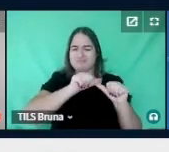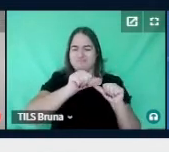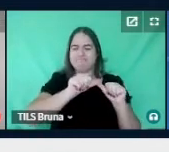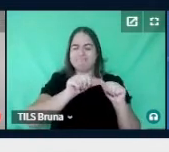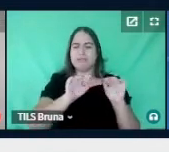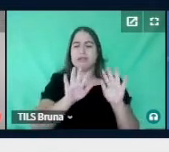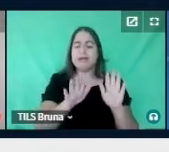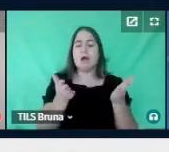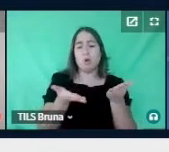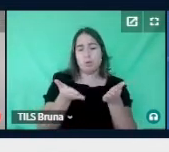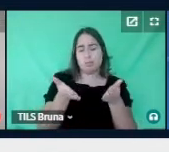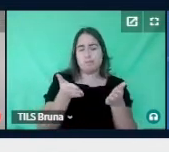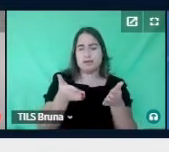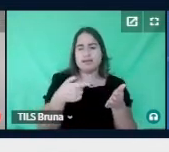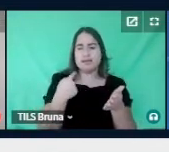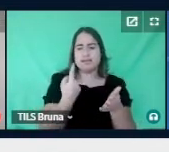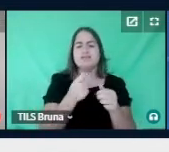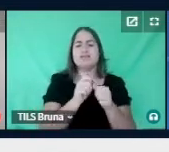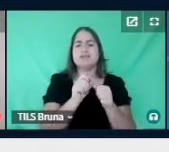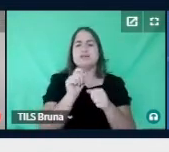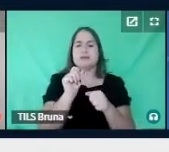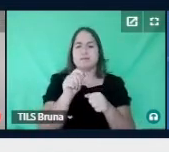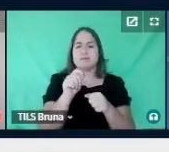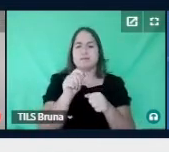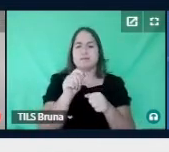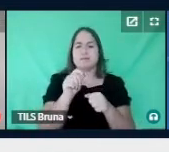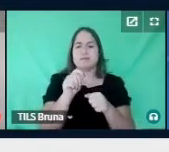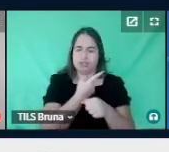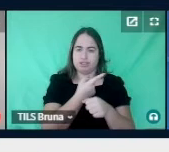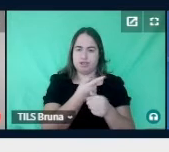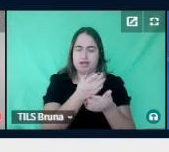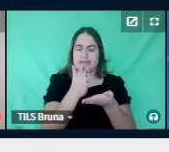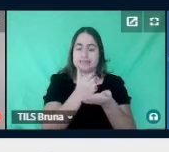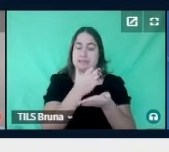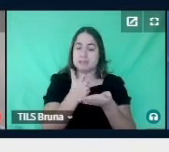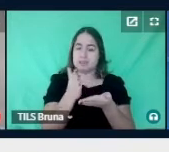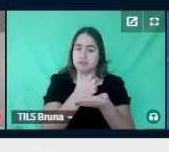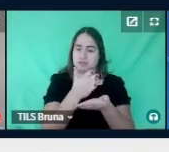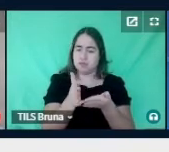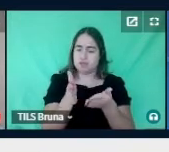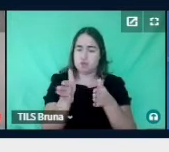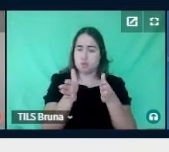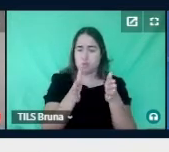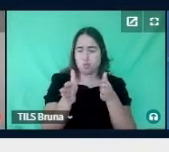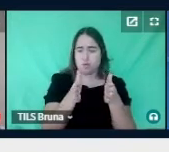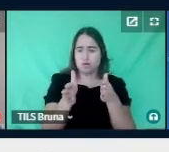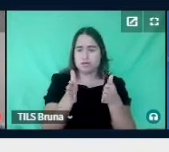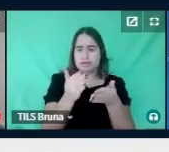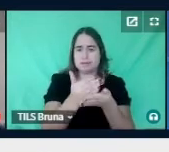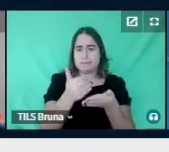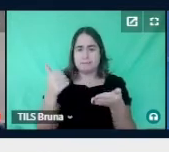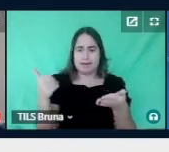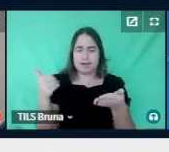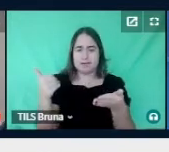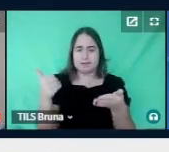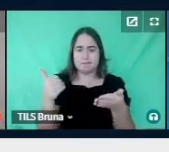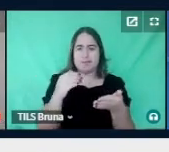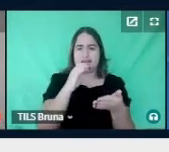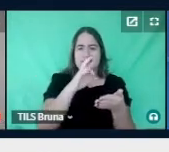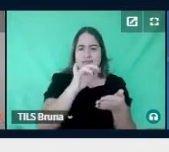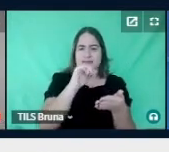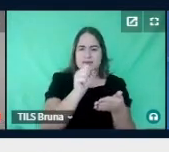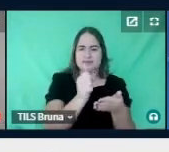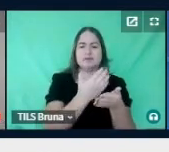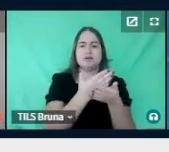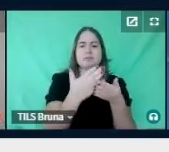momento, que nós fazemos é o seguinte, nós dividimos essa sessão em alguns momentos separados. A Cristiane começa